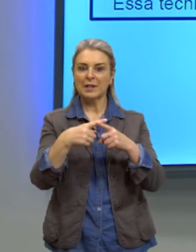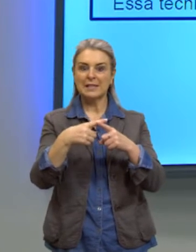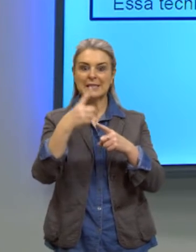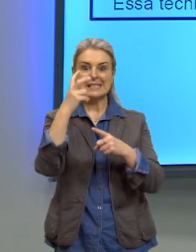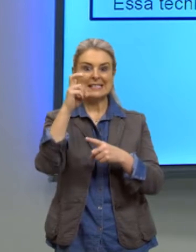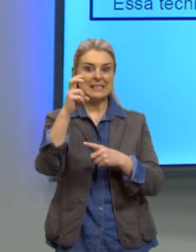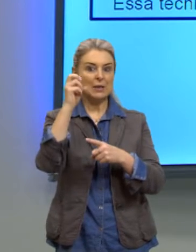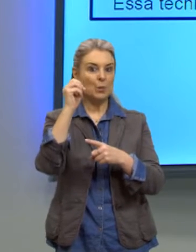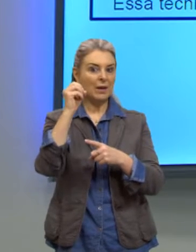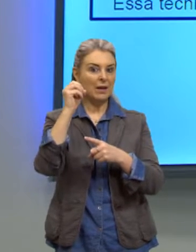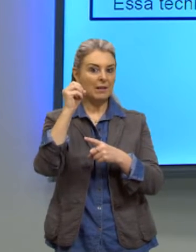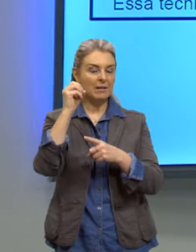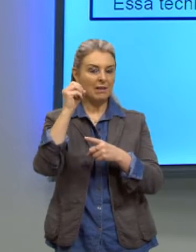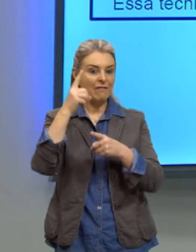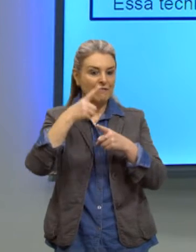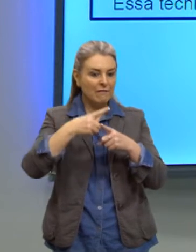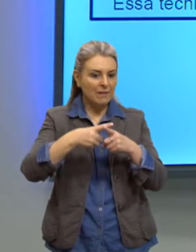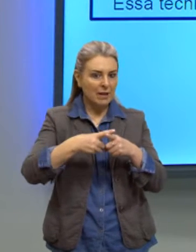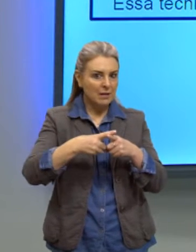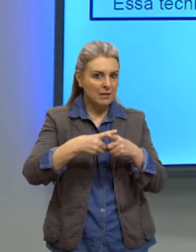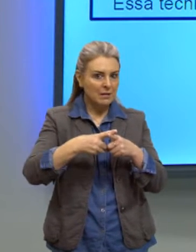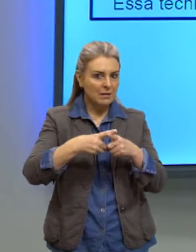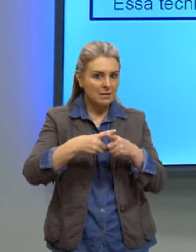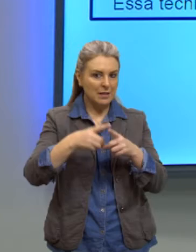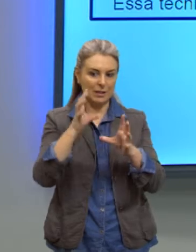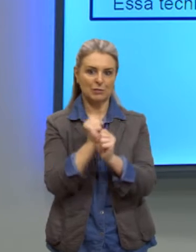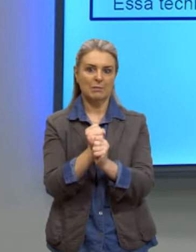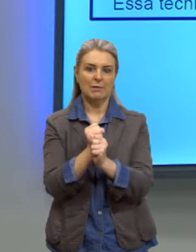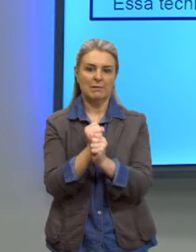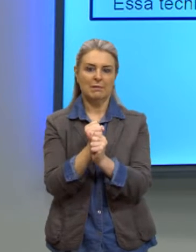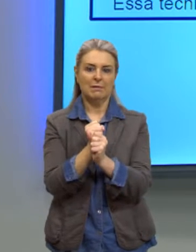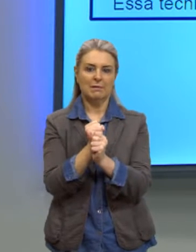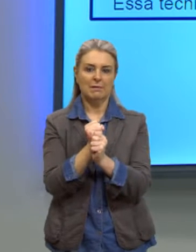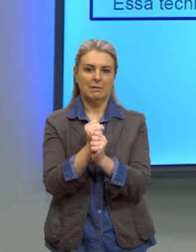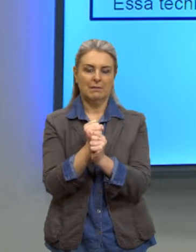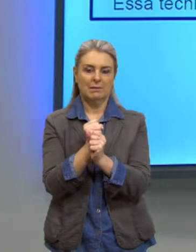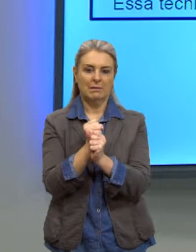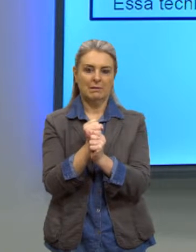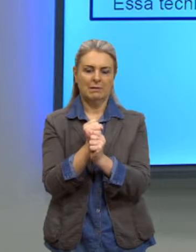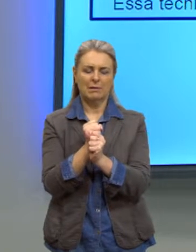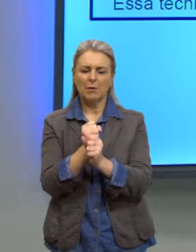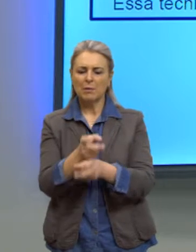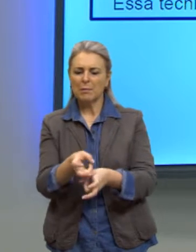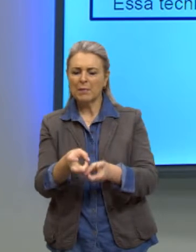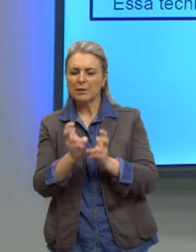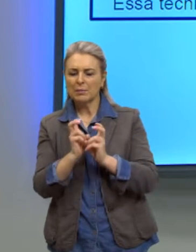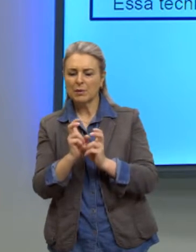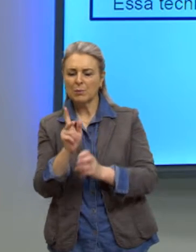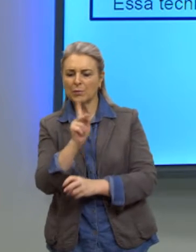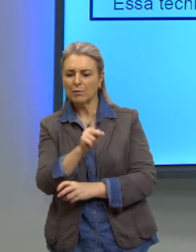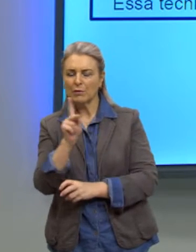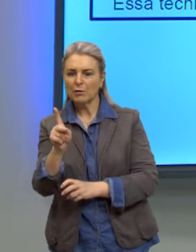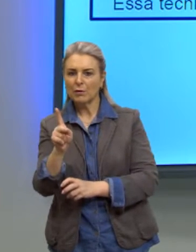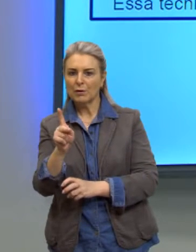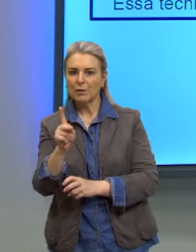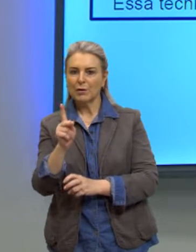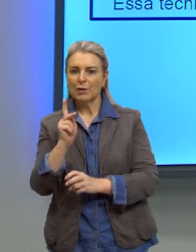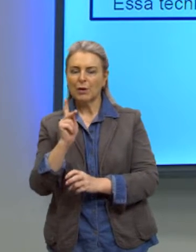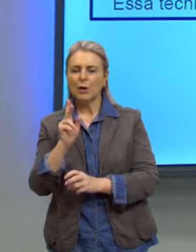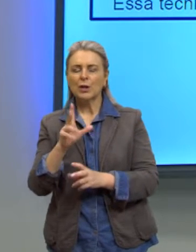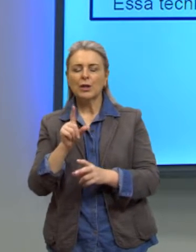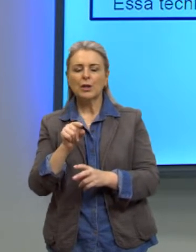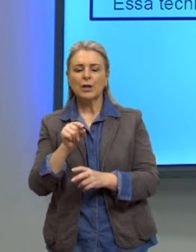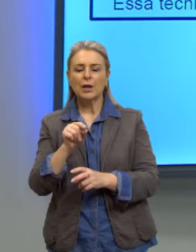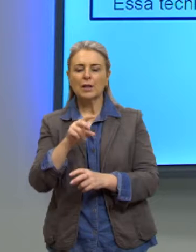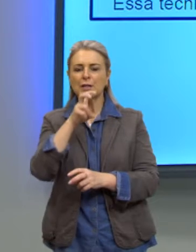e ele ia obter esse 101 quanto resultado. E ele disse para o professor, então, que esse resultado era 5.050.